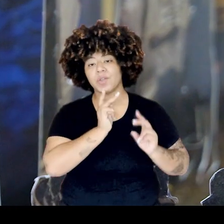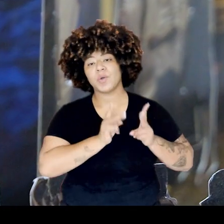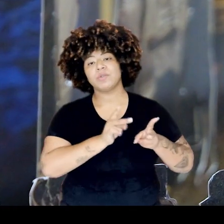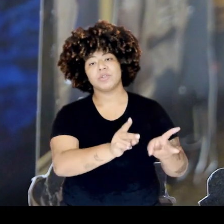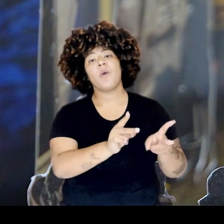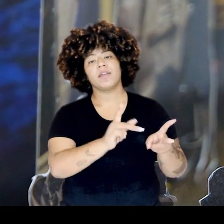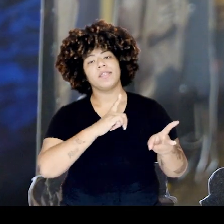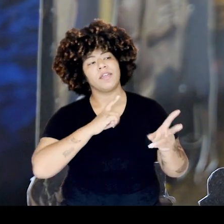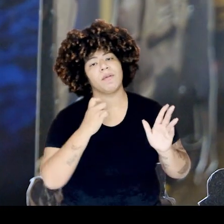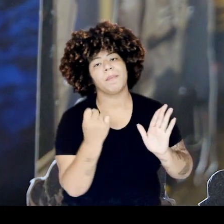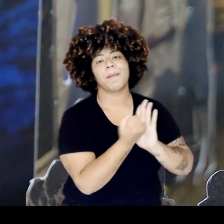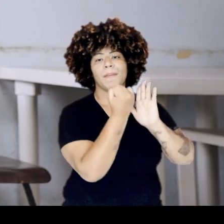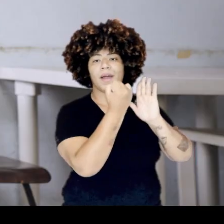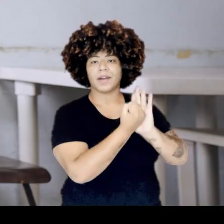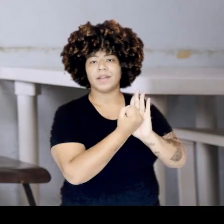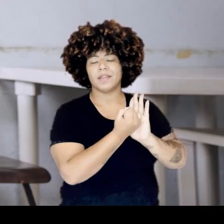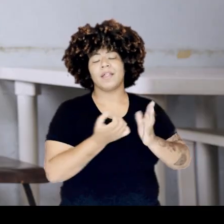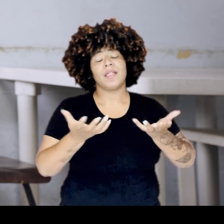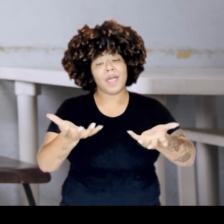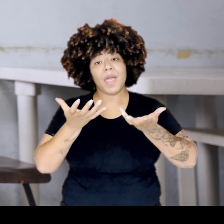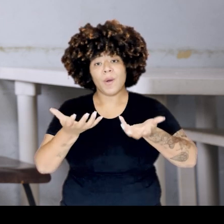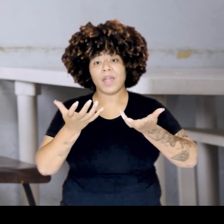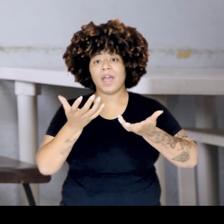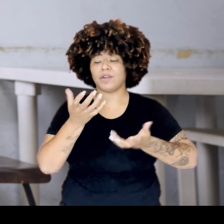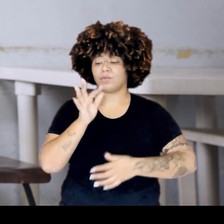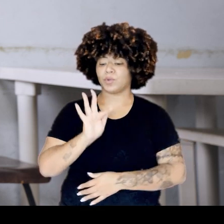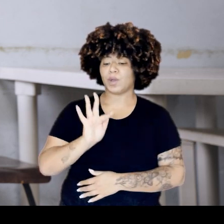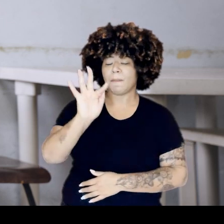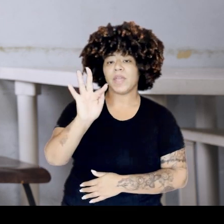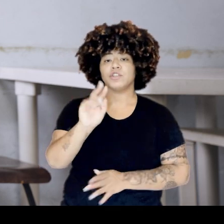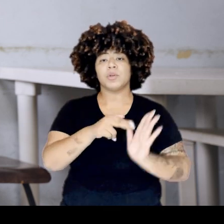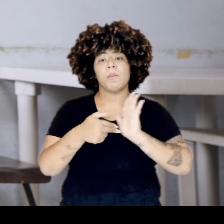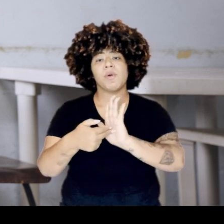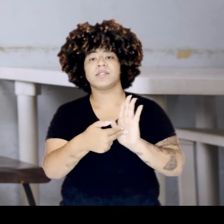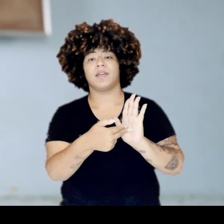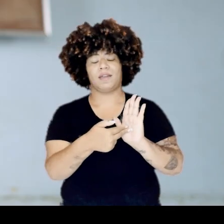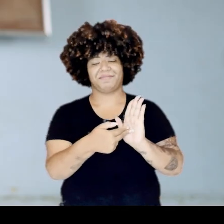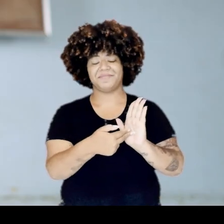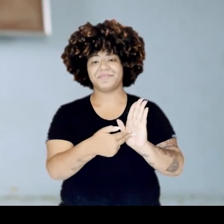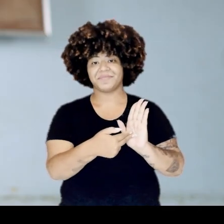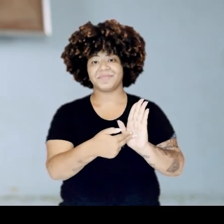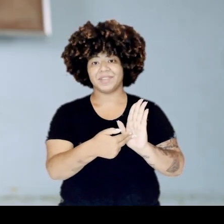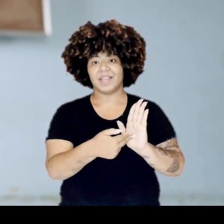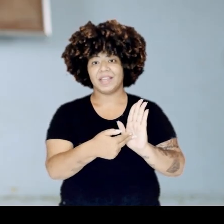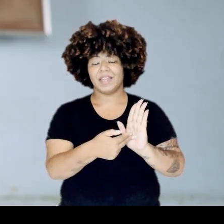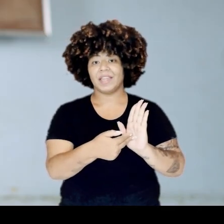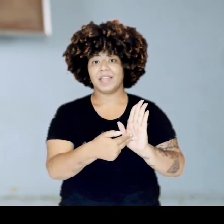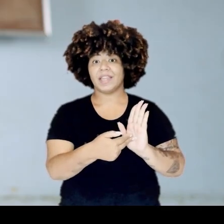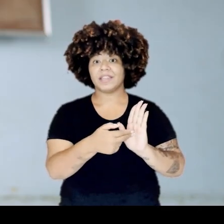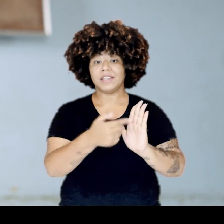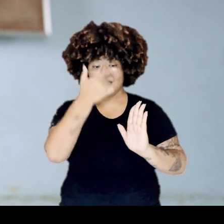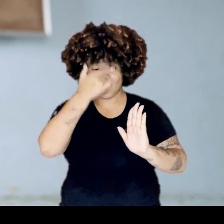marcadas. Eu quero poder um dia mostrar para as pessoas que mesmo você sendo um menino